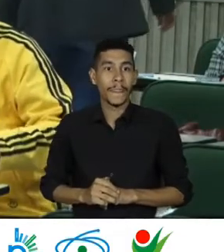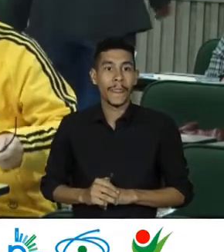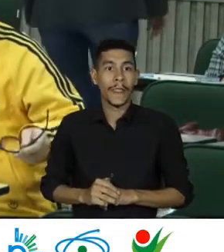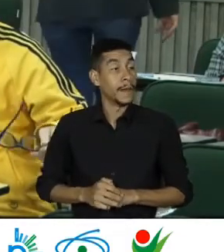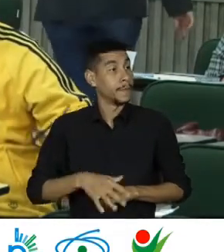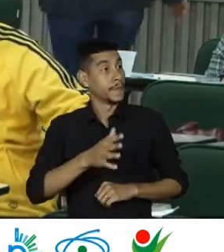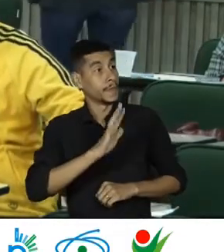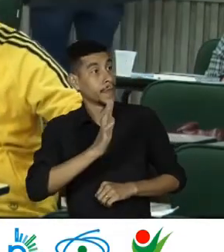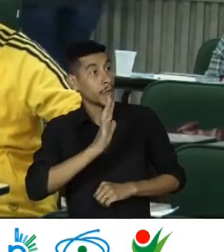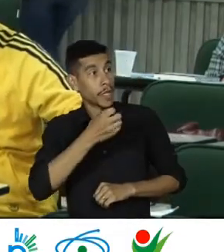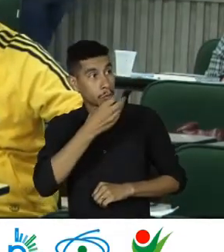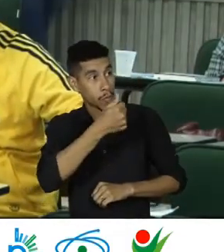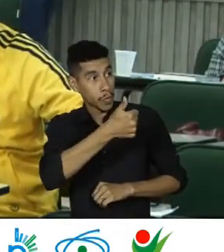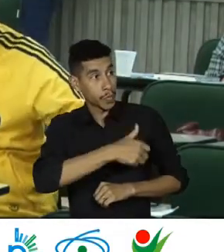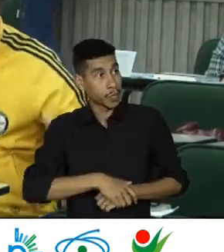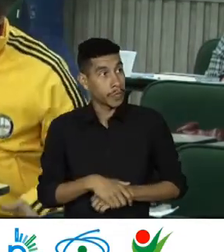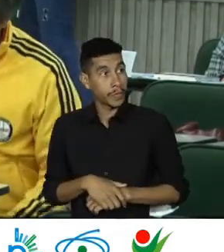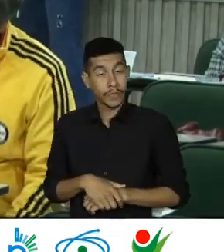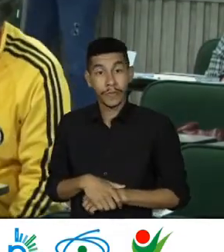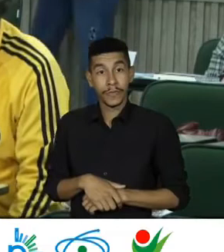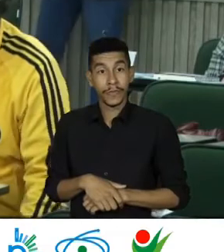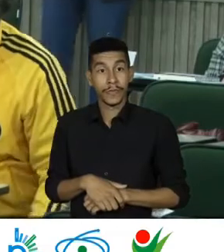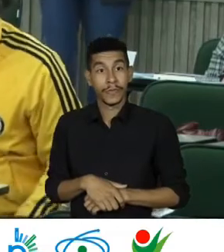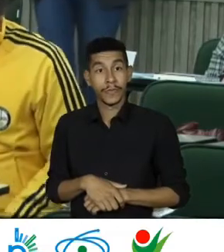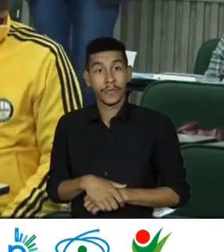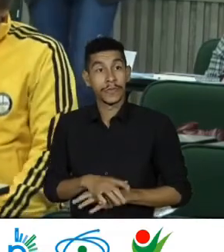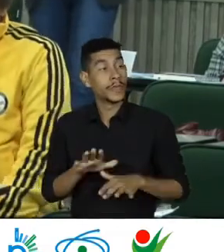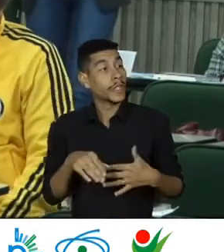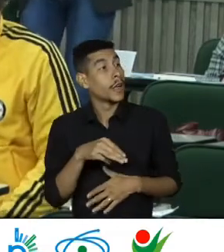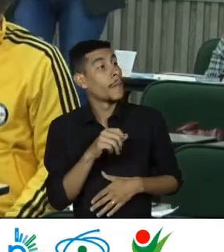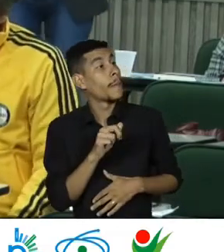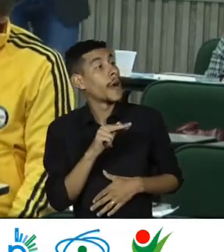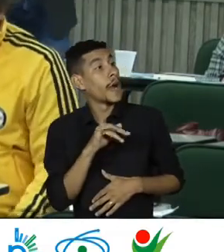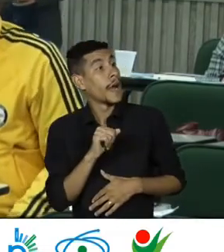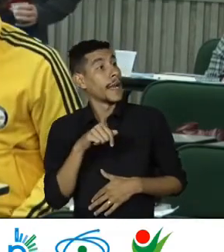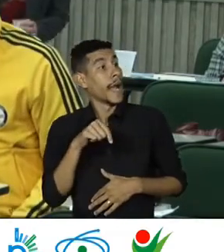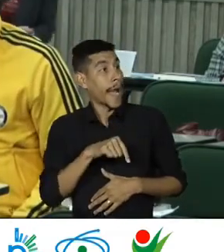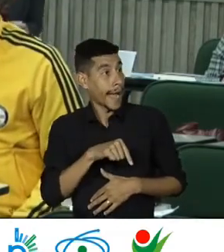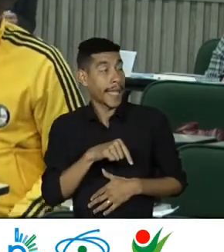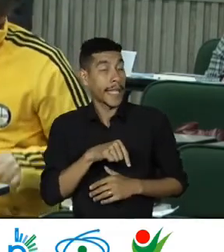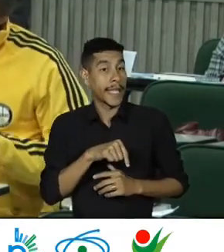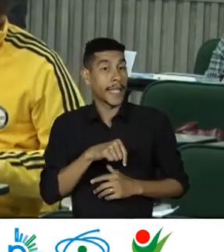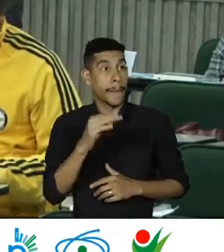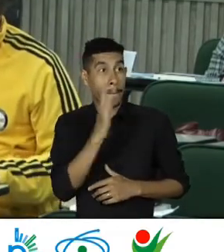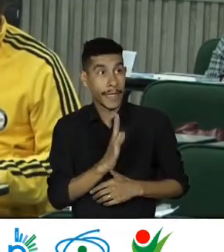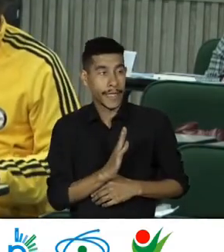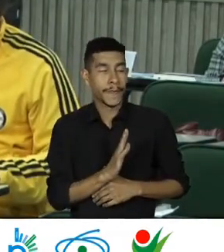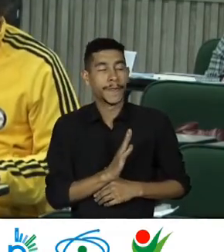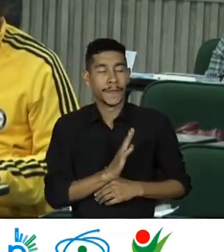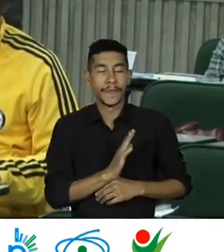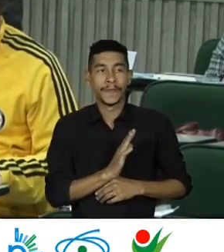Maria Tudo certo? Beleza Maria Aqui no Brasil